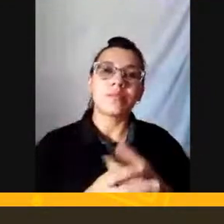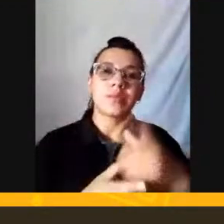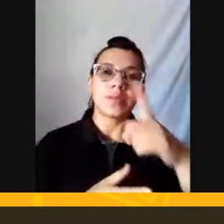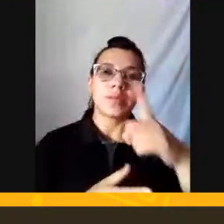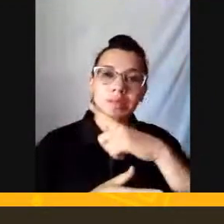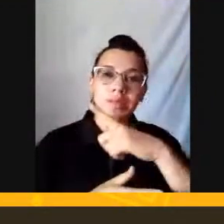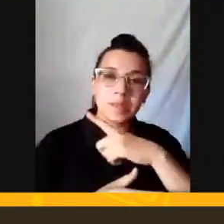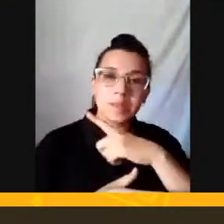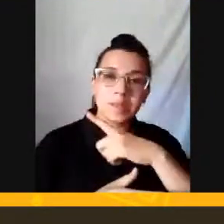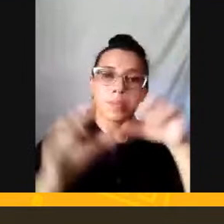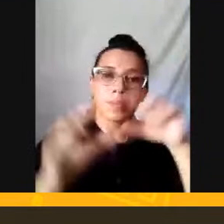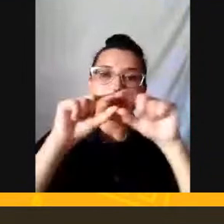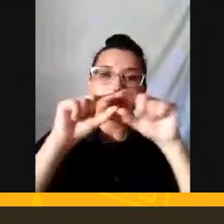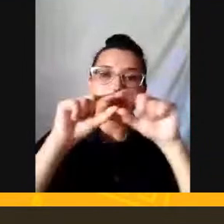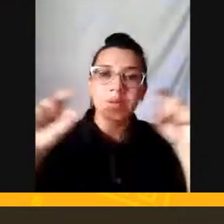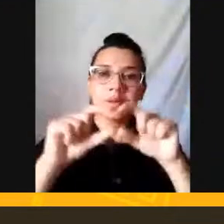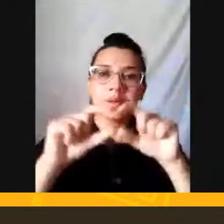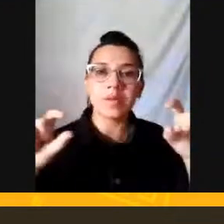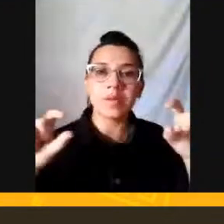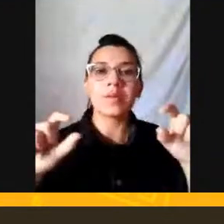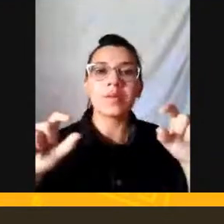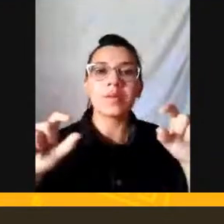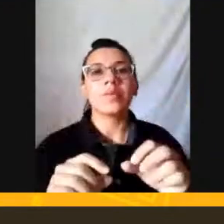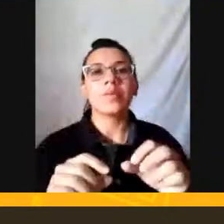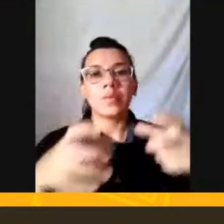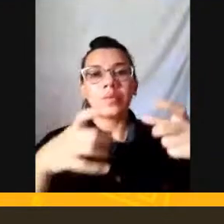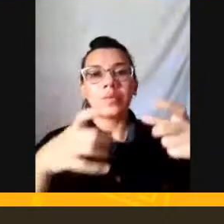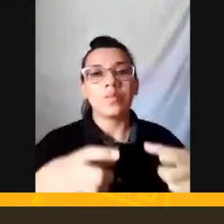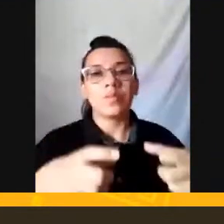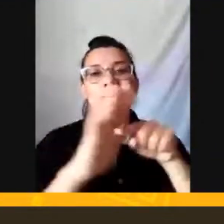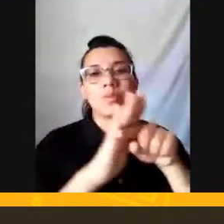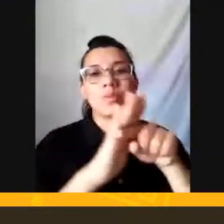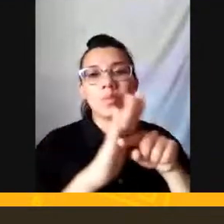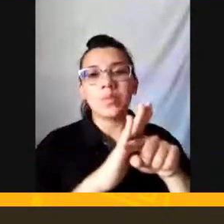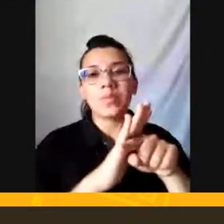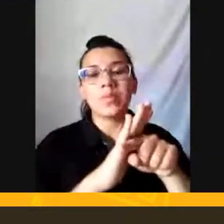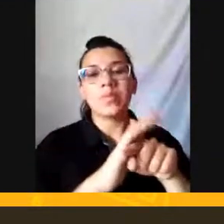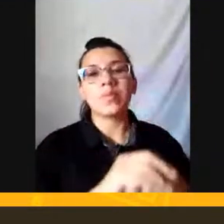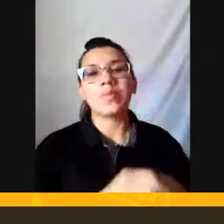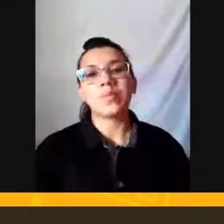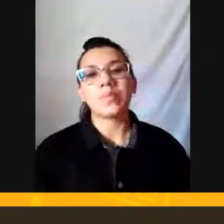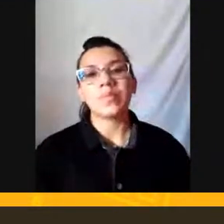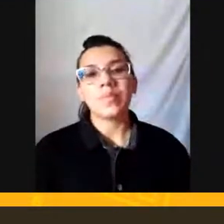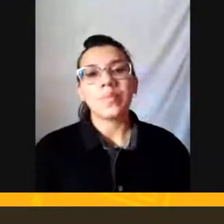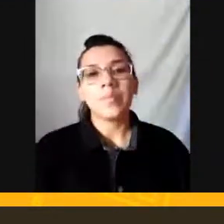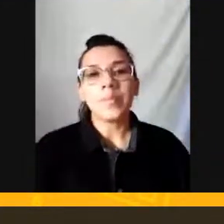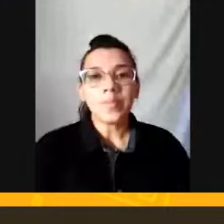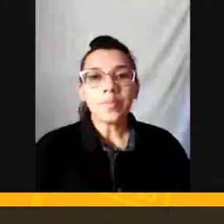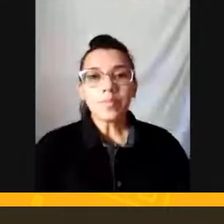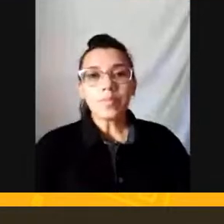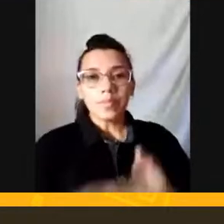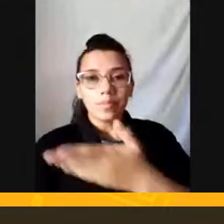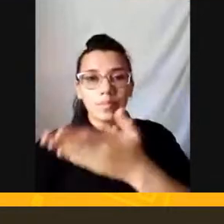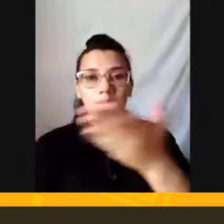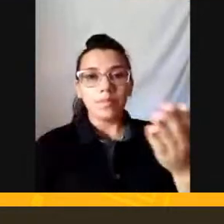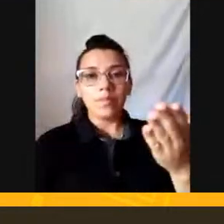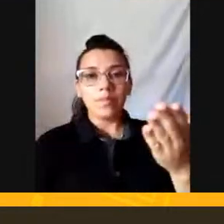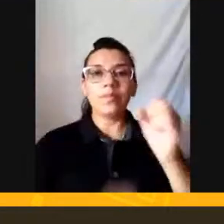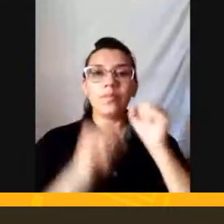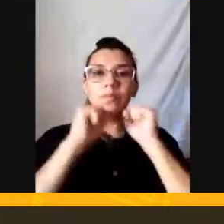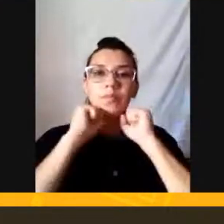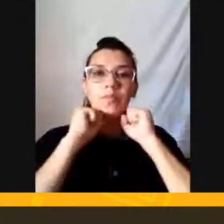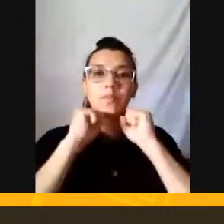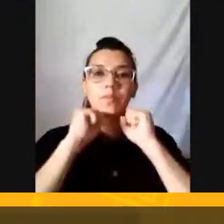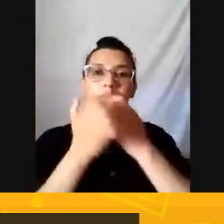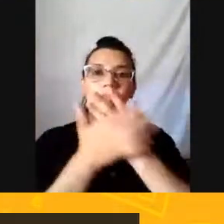que isso funciona Então Vocês estão prestes A ingressar No ensino superior E lá no ensino superior Se você colocar Uma